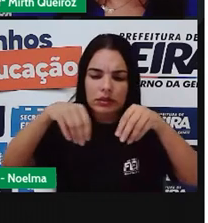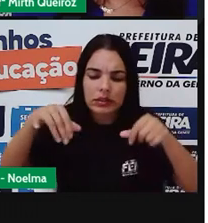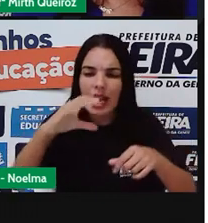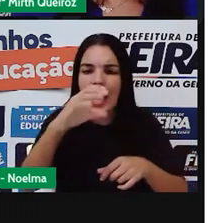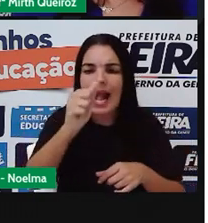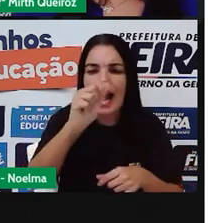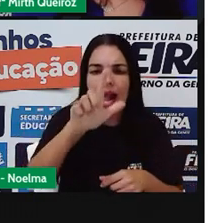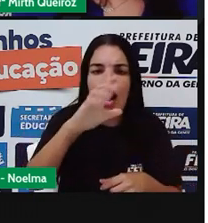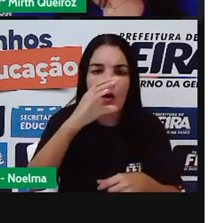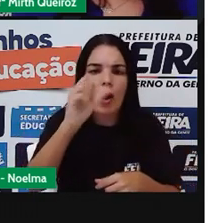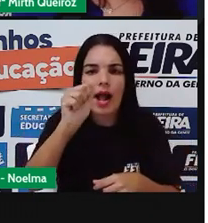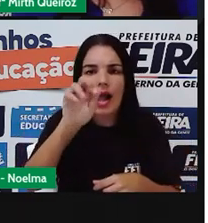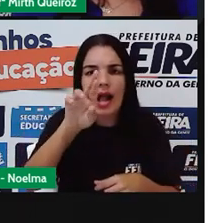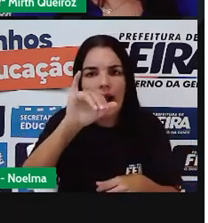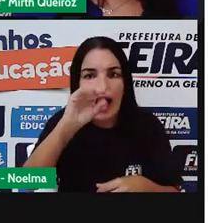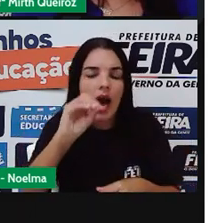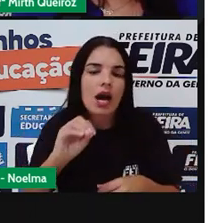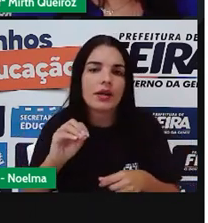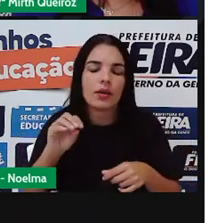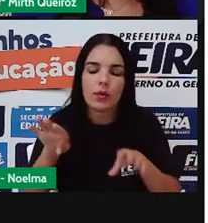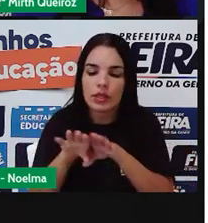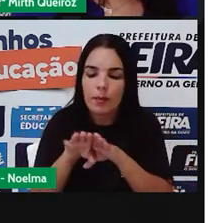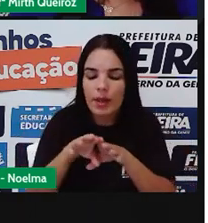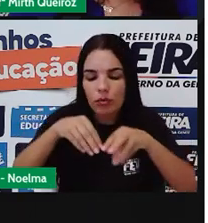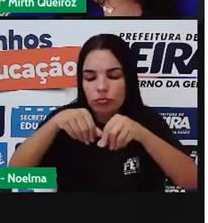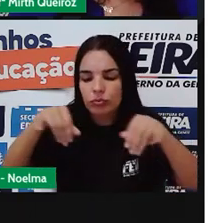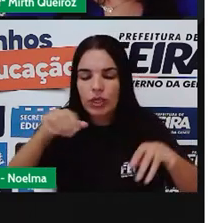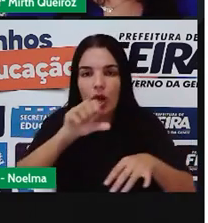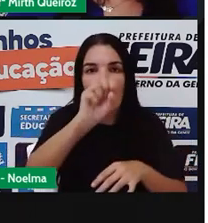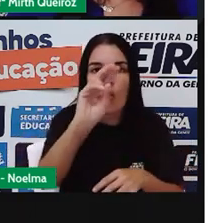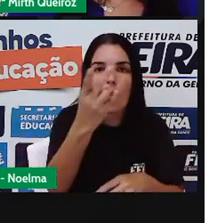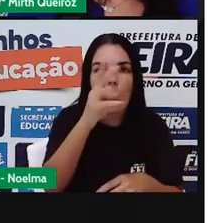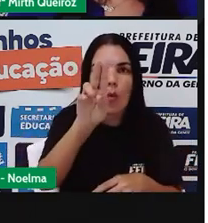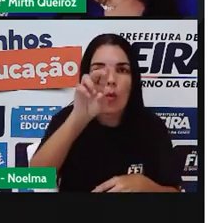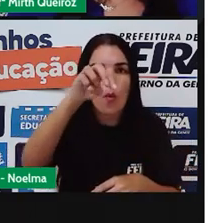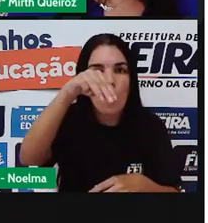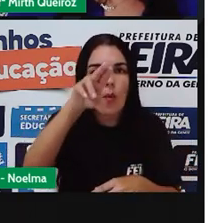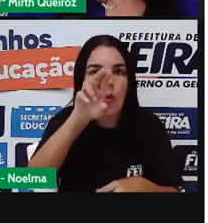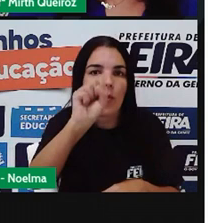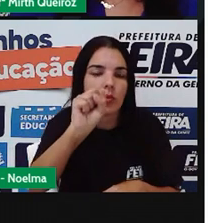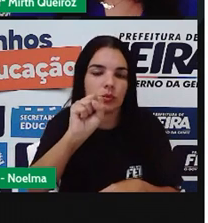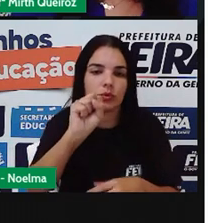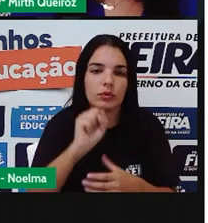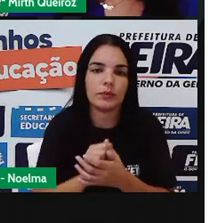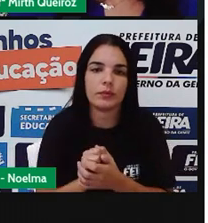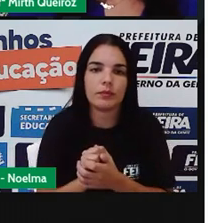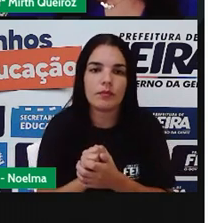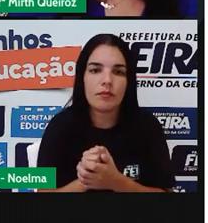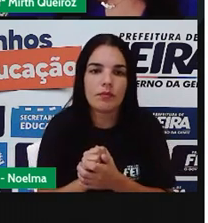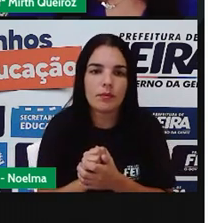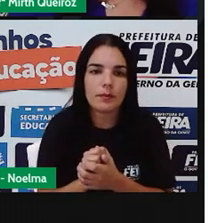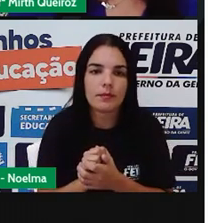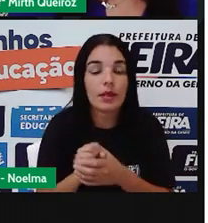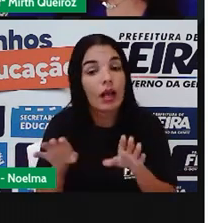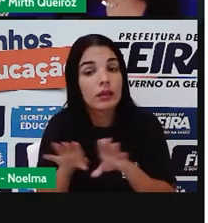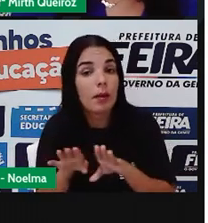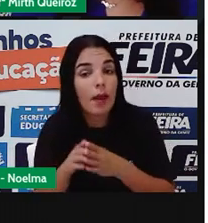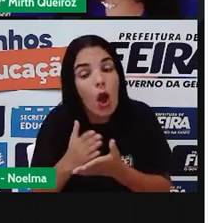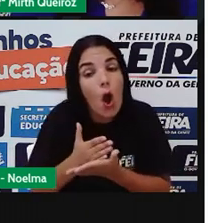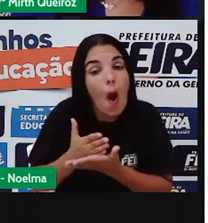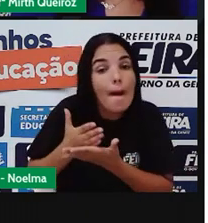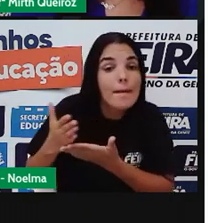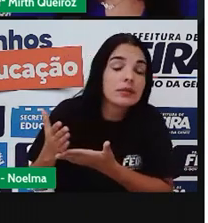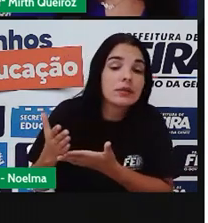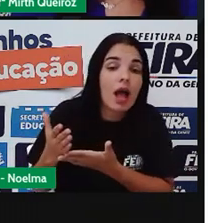calcário, o que é um solo humilde, certo? E, para começar,